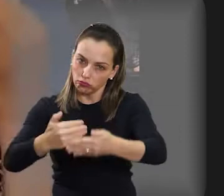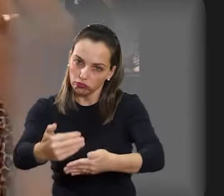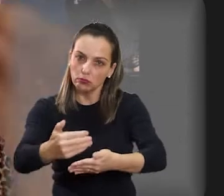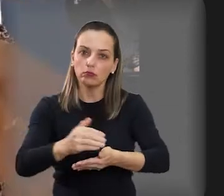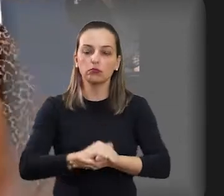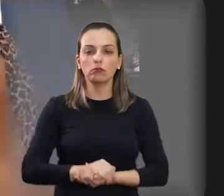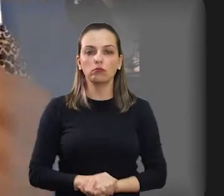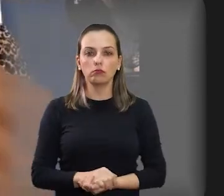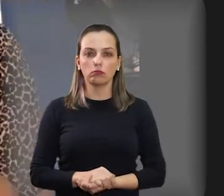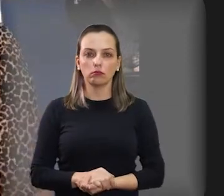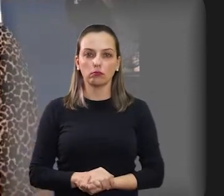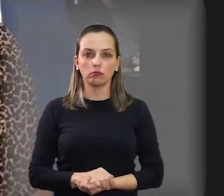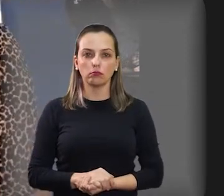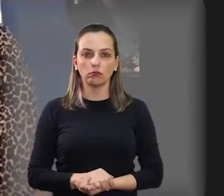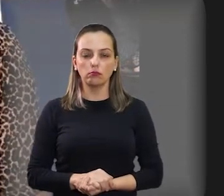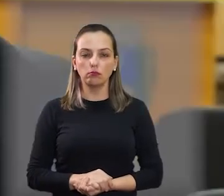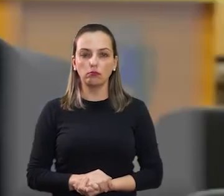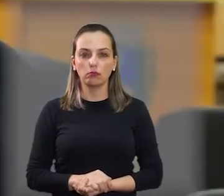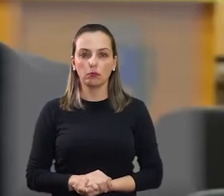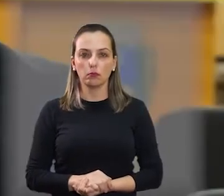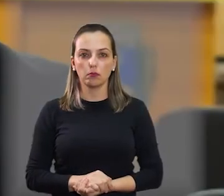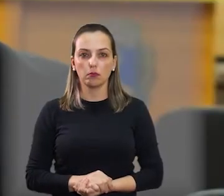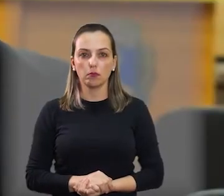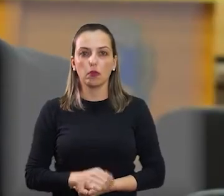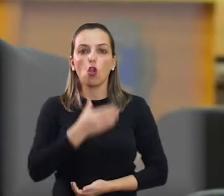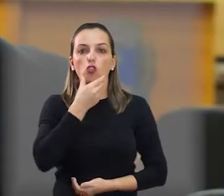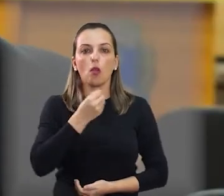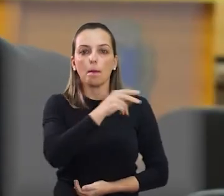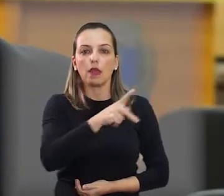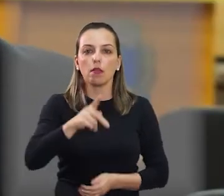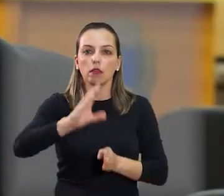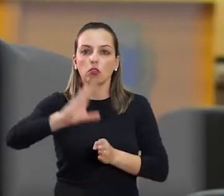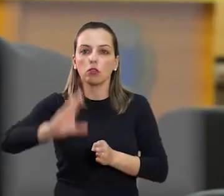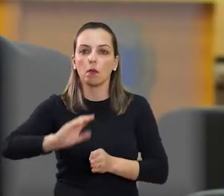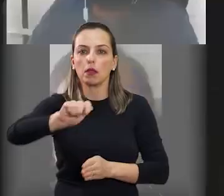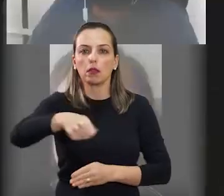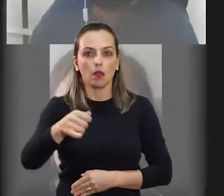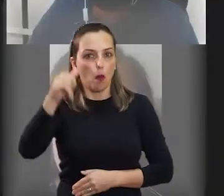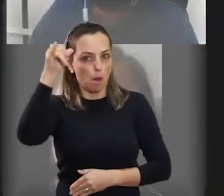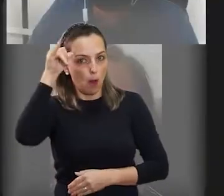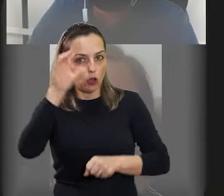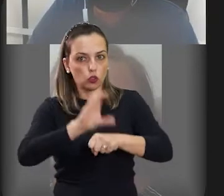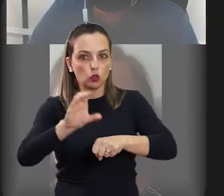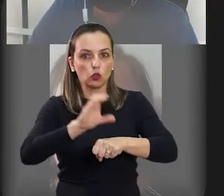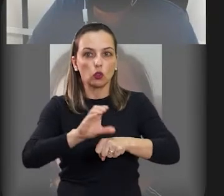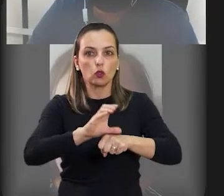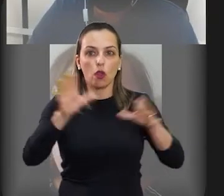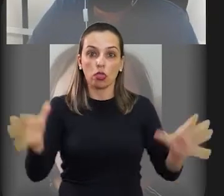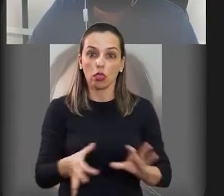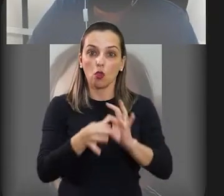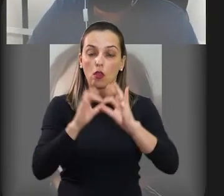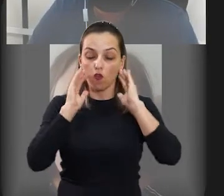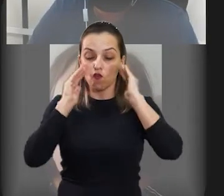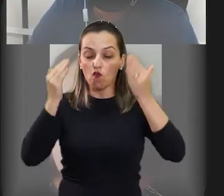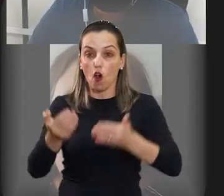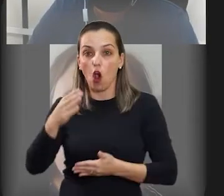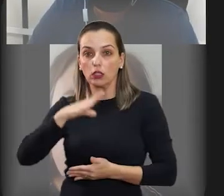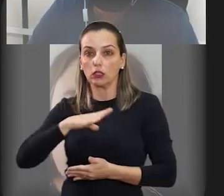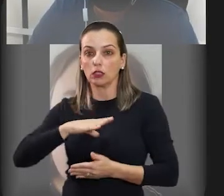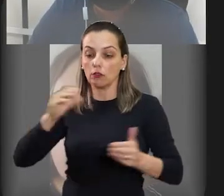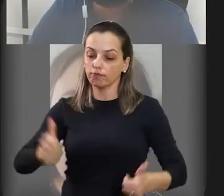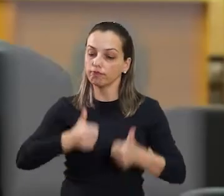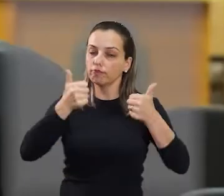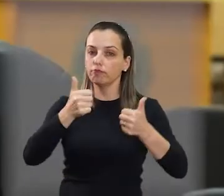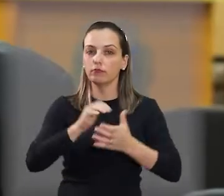conforme vão ouvindo como essa estrutura está montada. Para o presidente da Casa de Leis, Aluísio Boi, o encontro traz benefícios para toda a